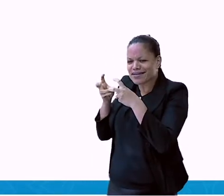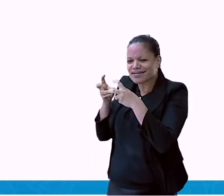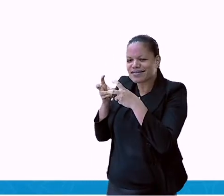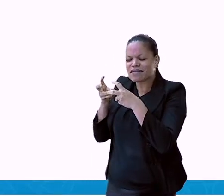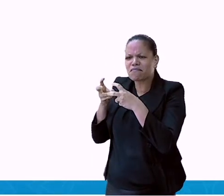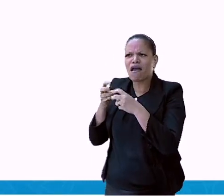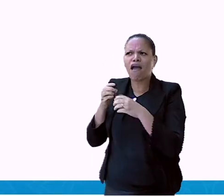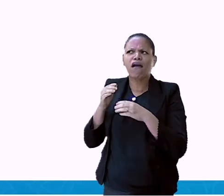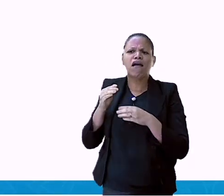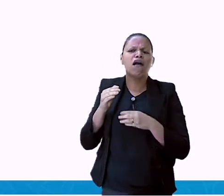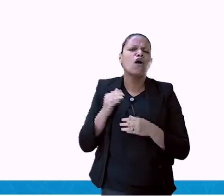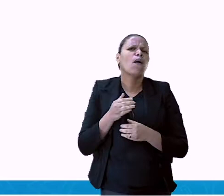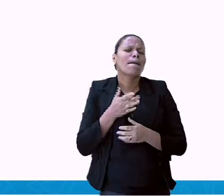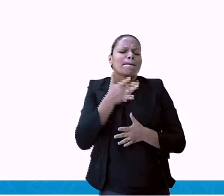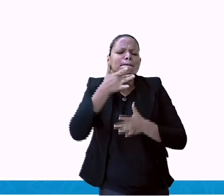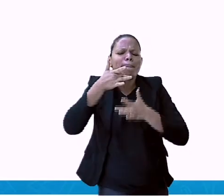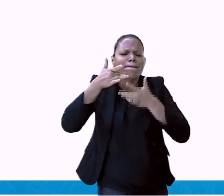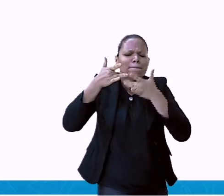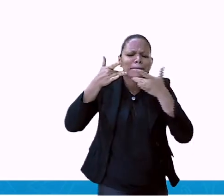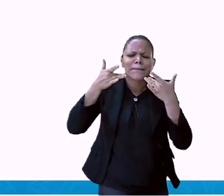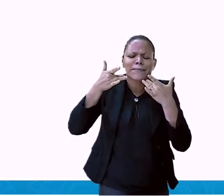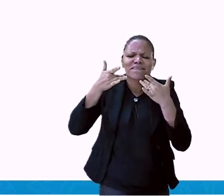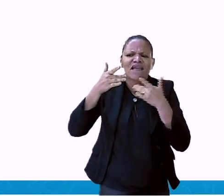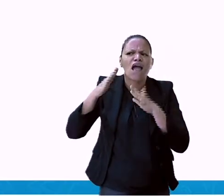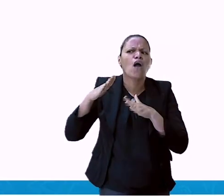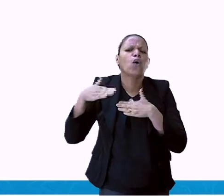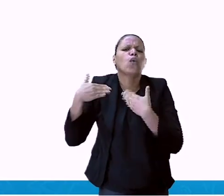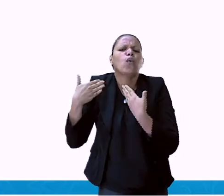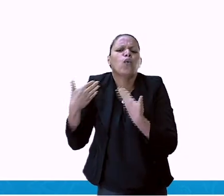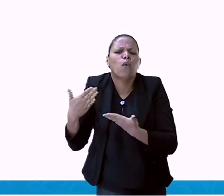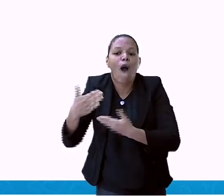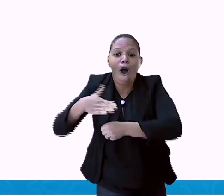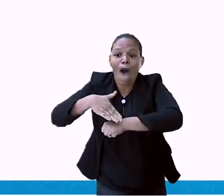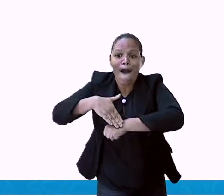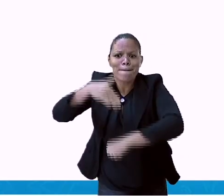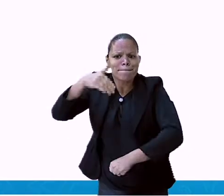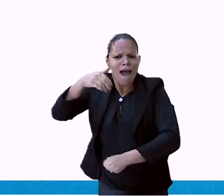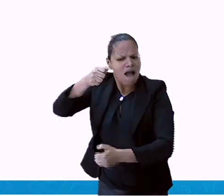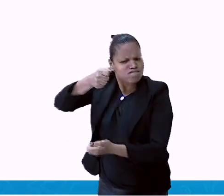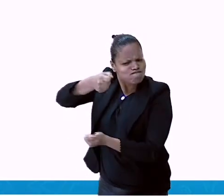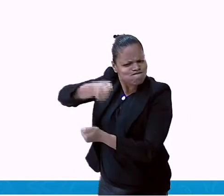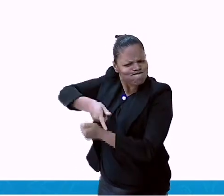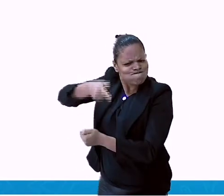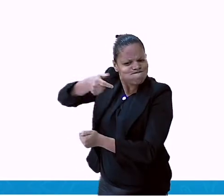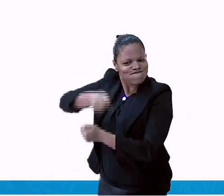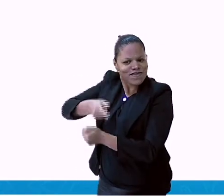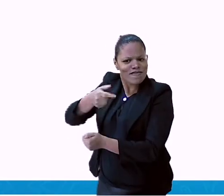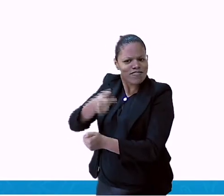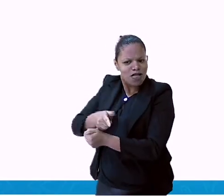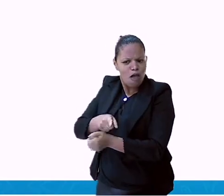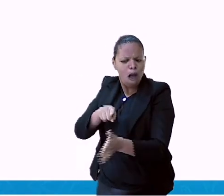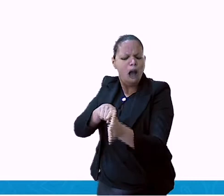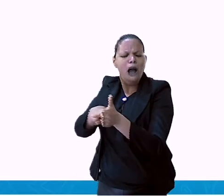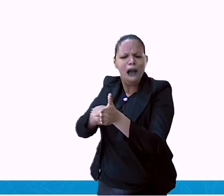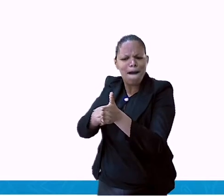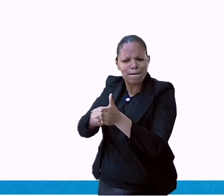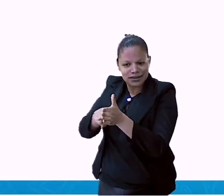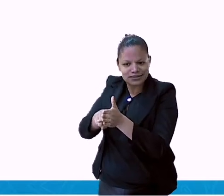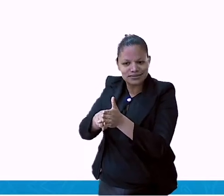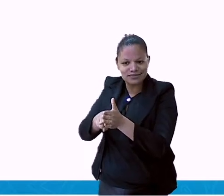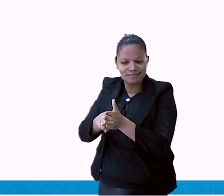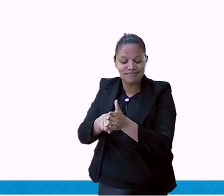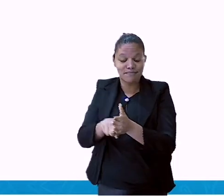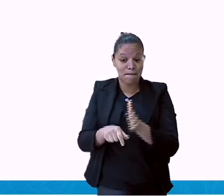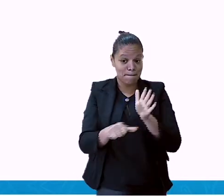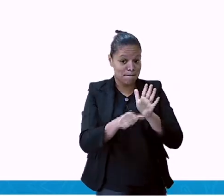sabor foi vendido mais nesse período da pesquisa. Então, você, o que que você tem que fazer? Ler todos os